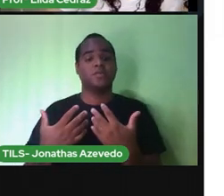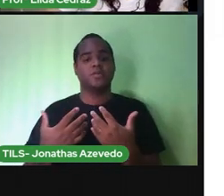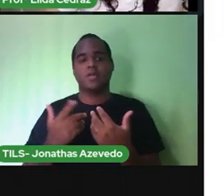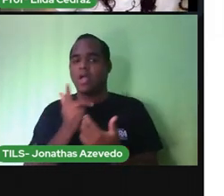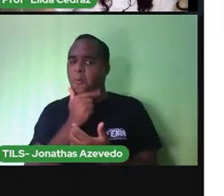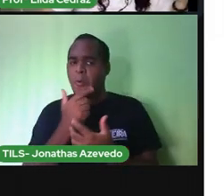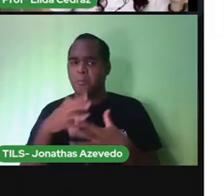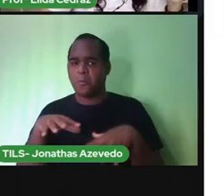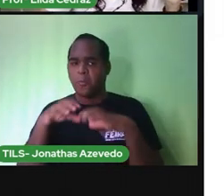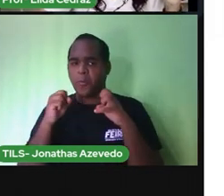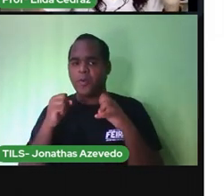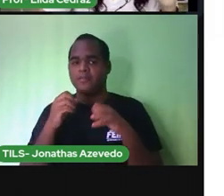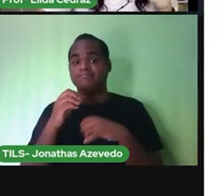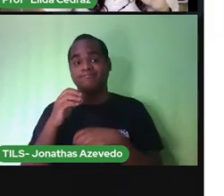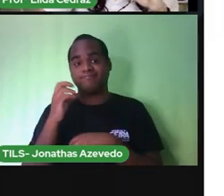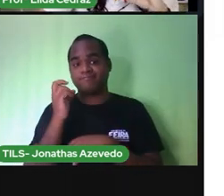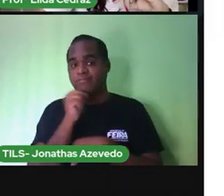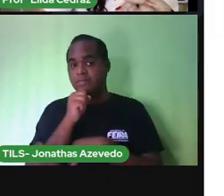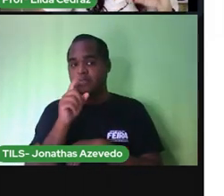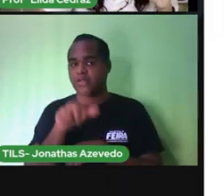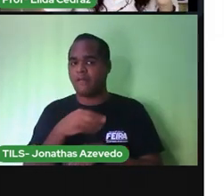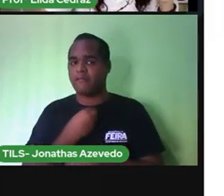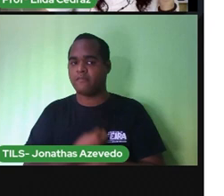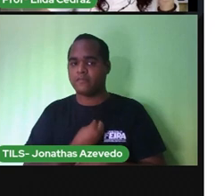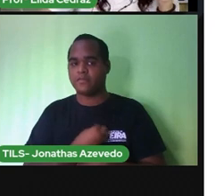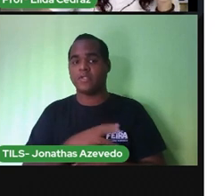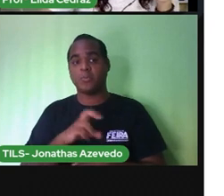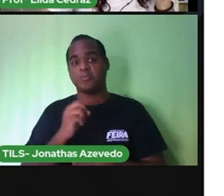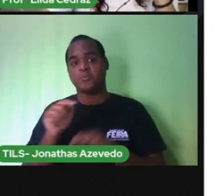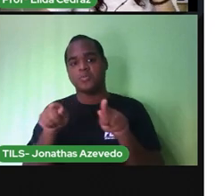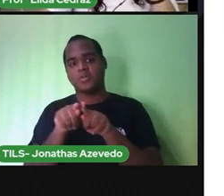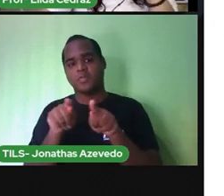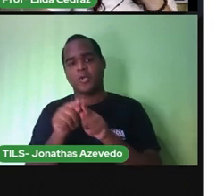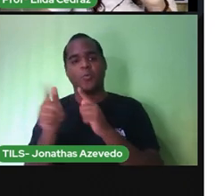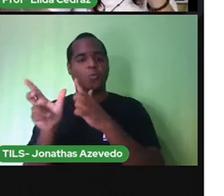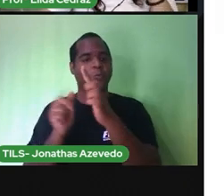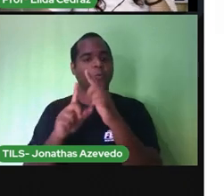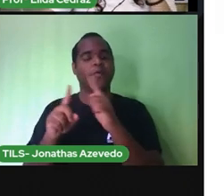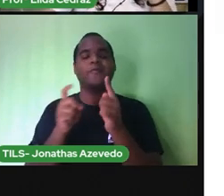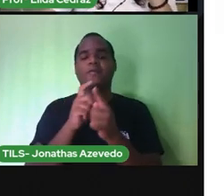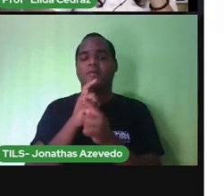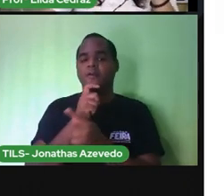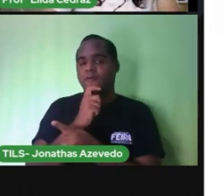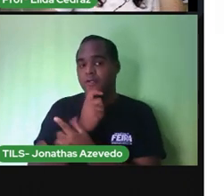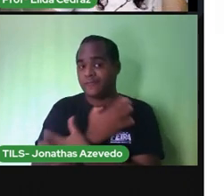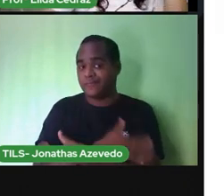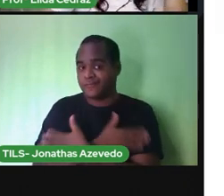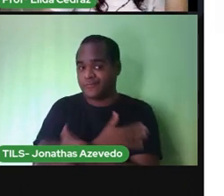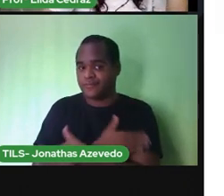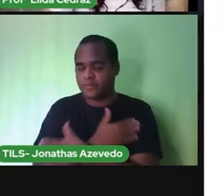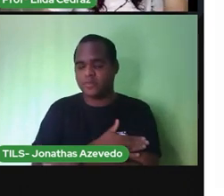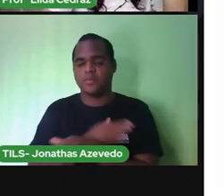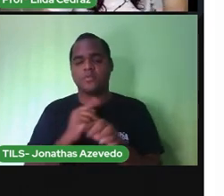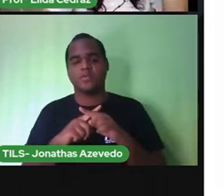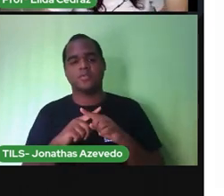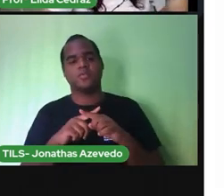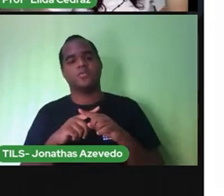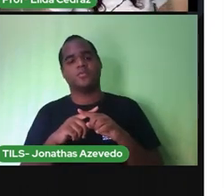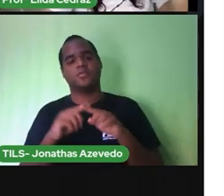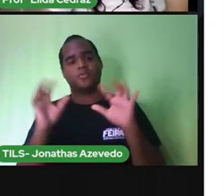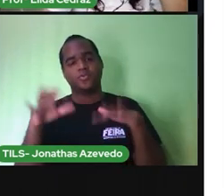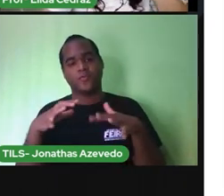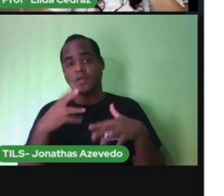evapora mais rápido. E tem o inverno, que apesar das chuvas, não tem a